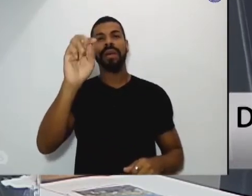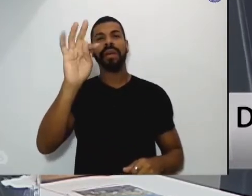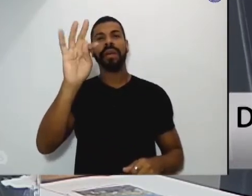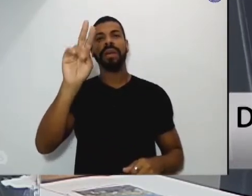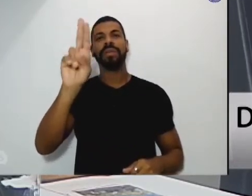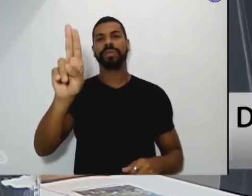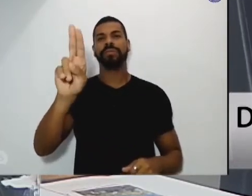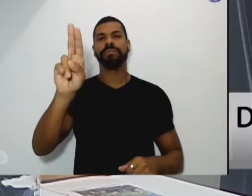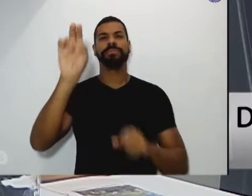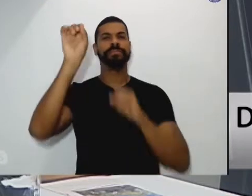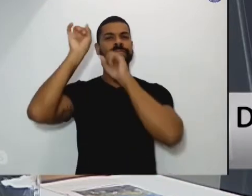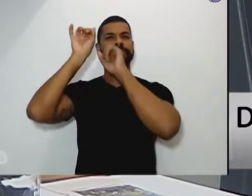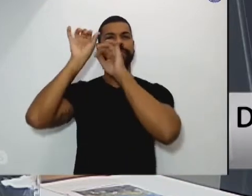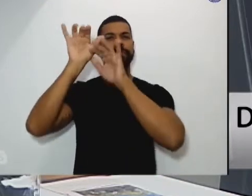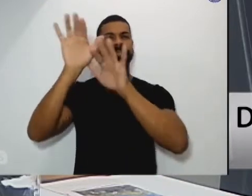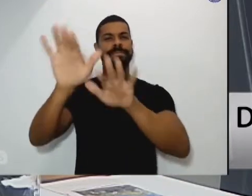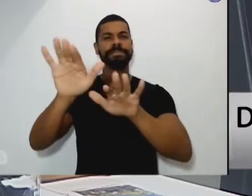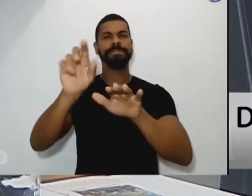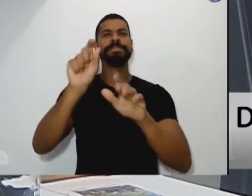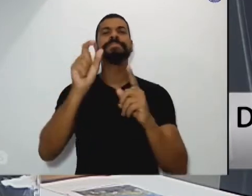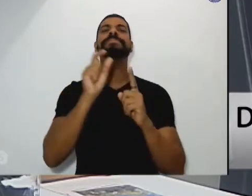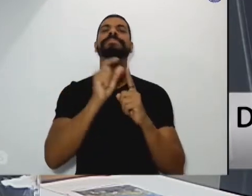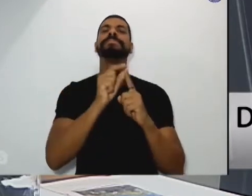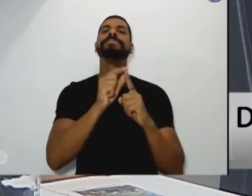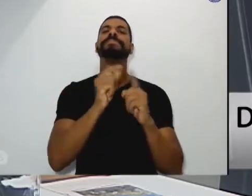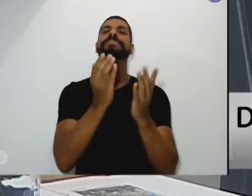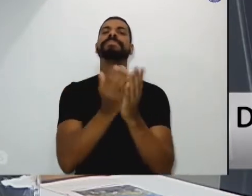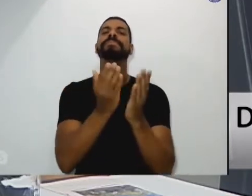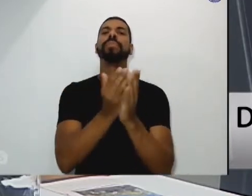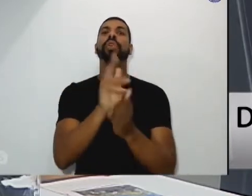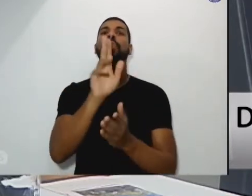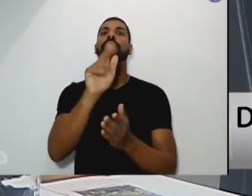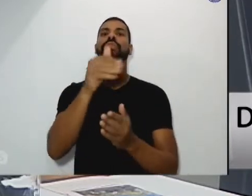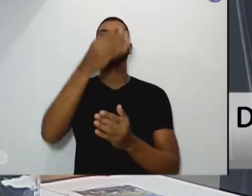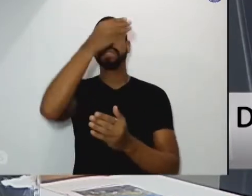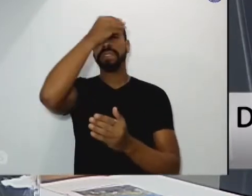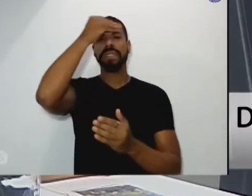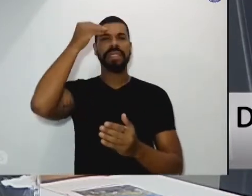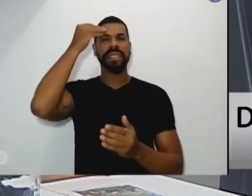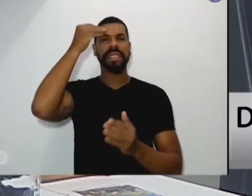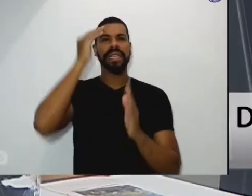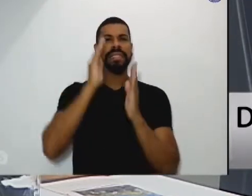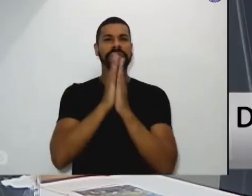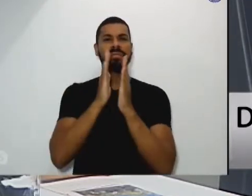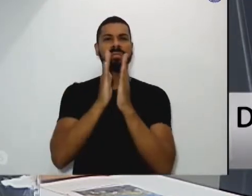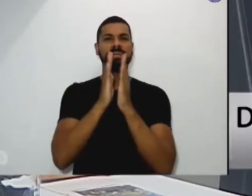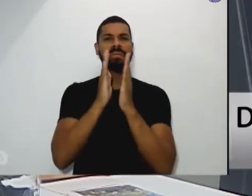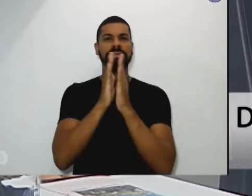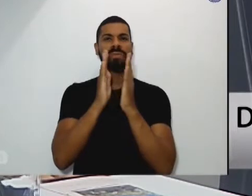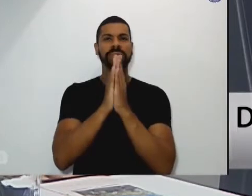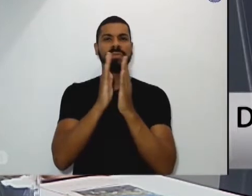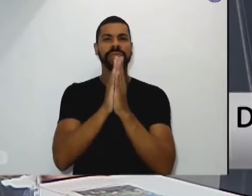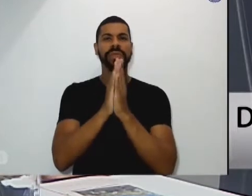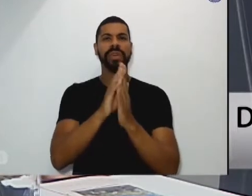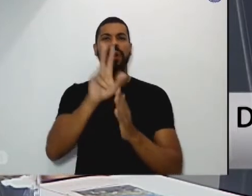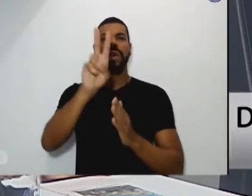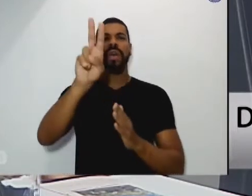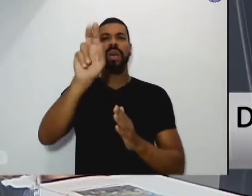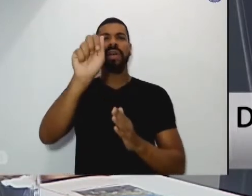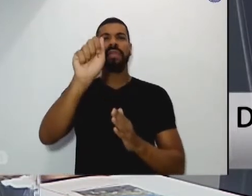apostólica pedindo que nunca deixem de rezar por mim. Vaticano 26 de fevereiro 2020